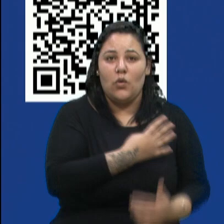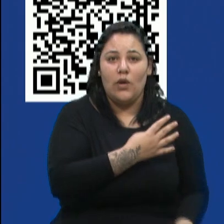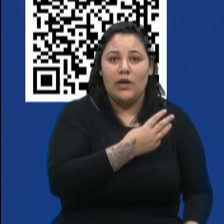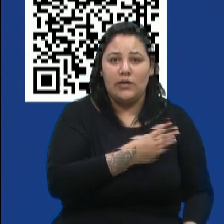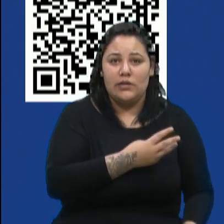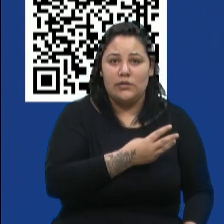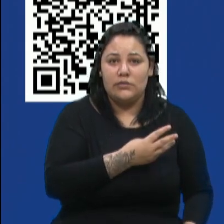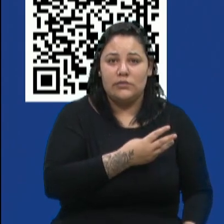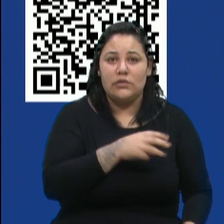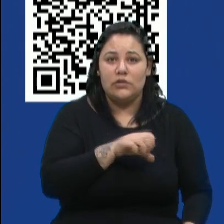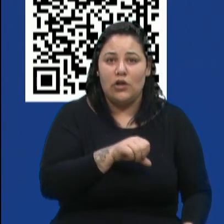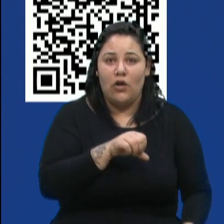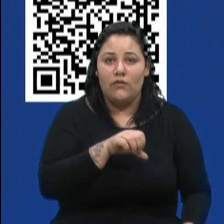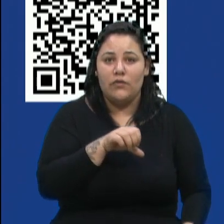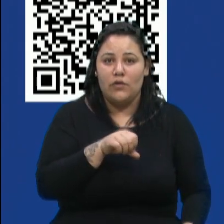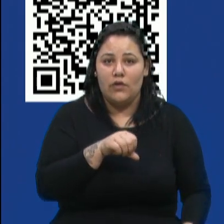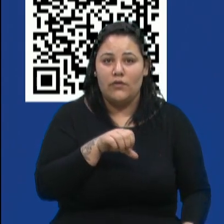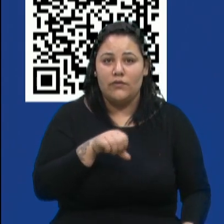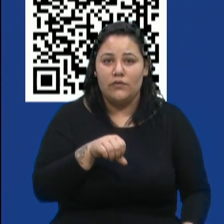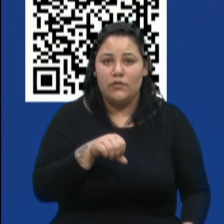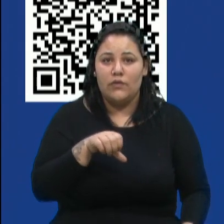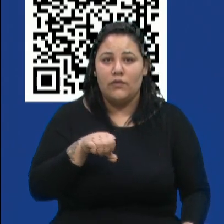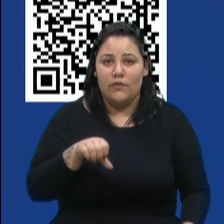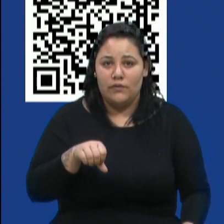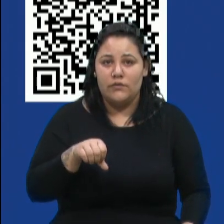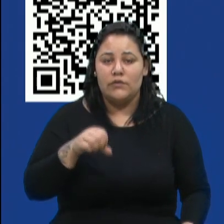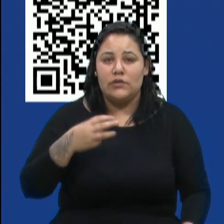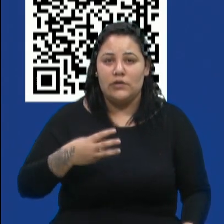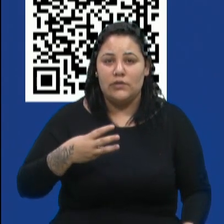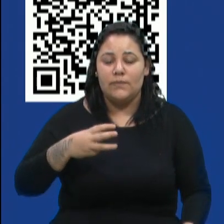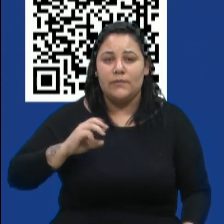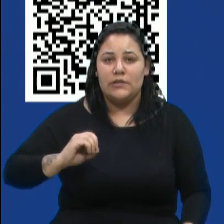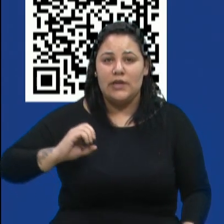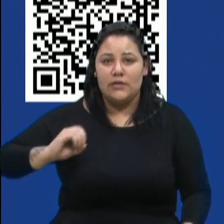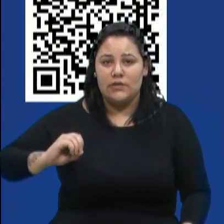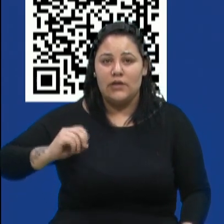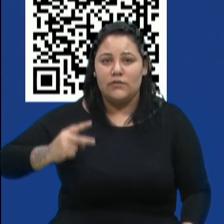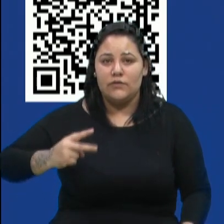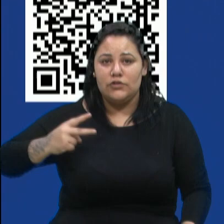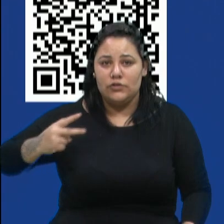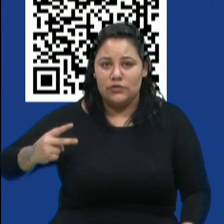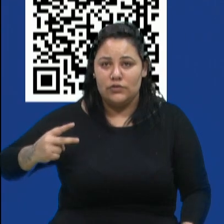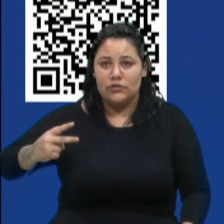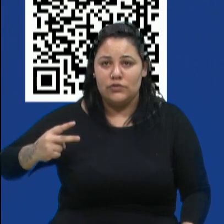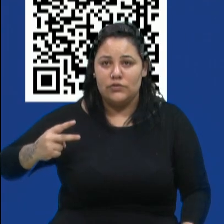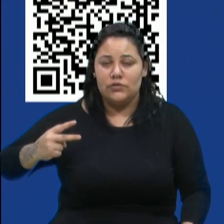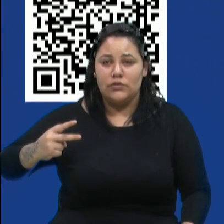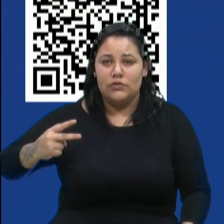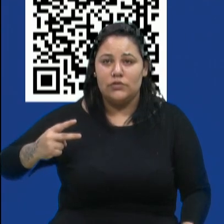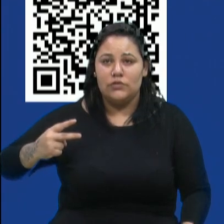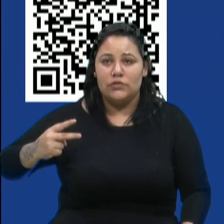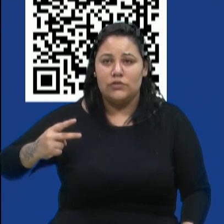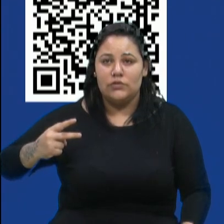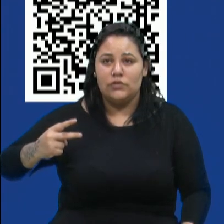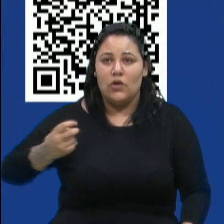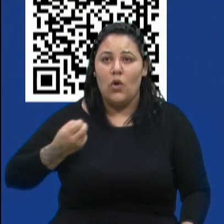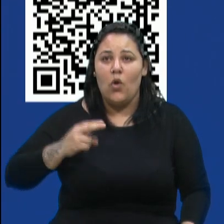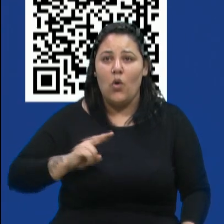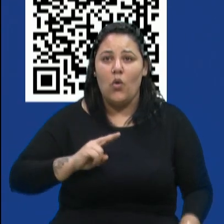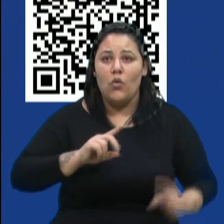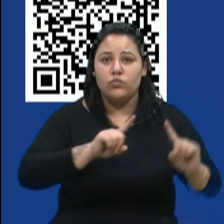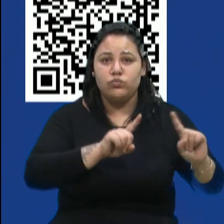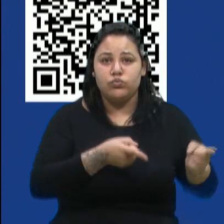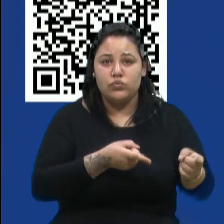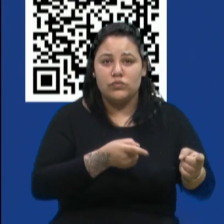-99993-0022, área 43, ou da